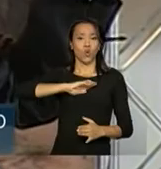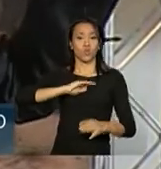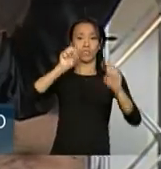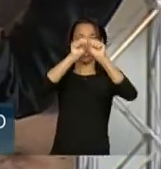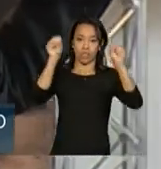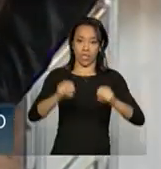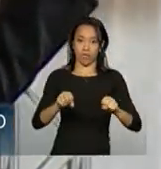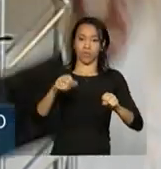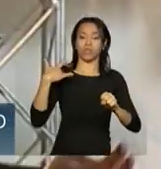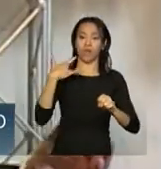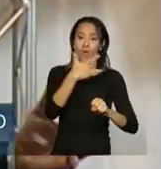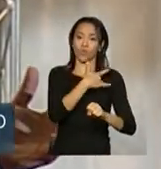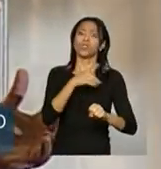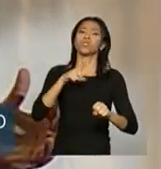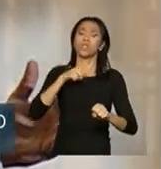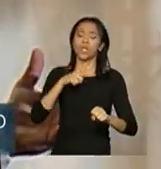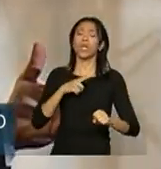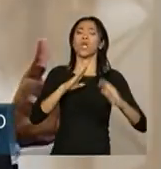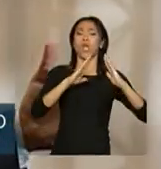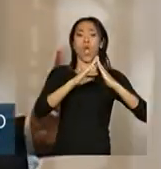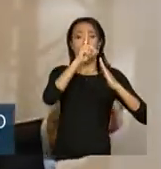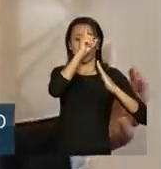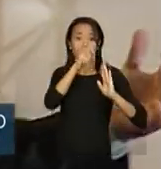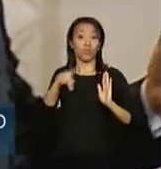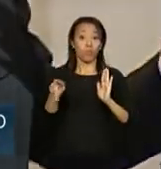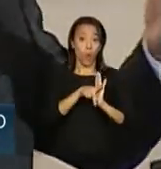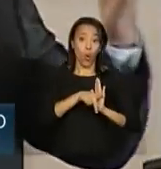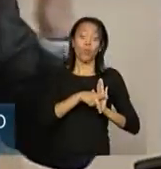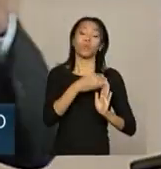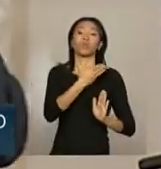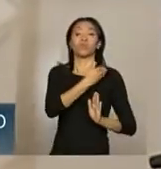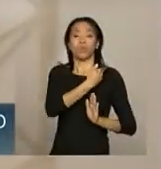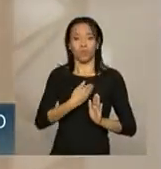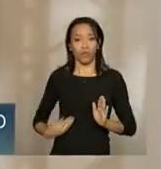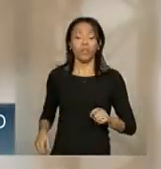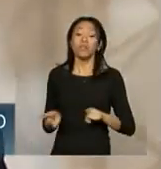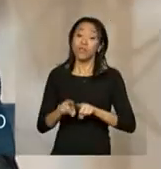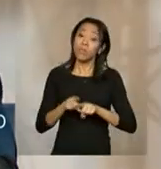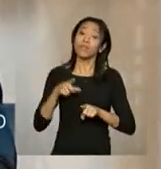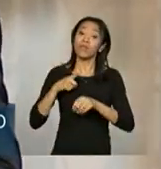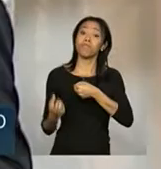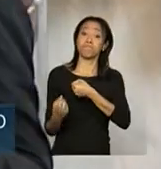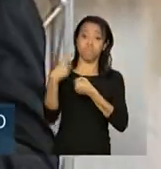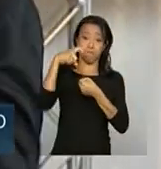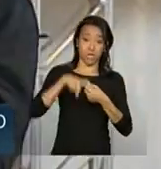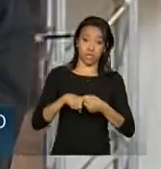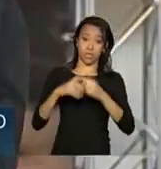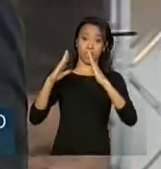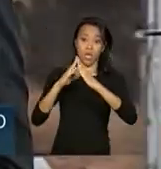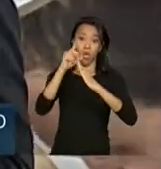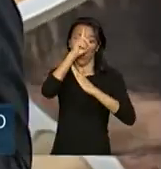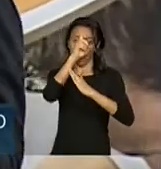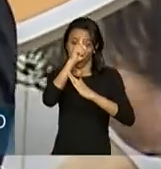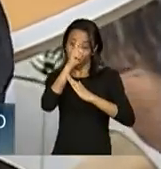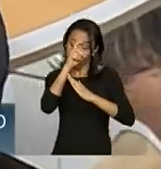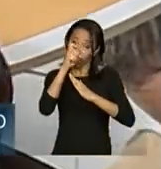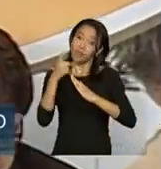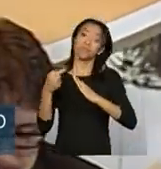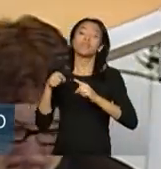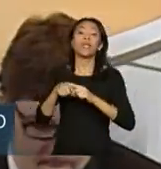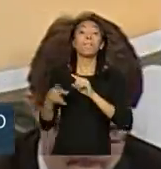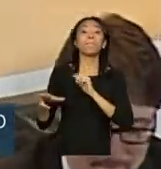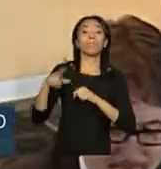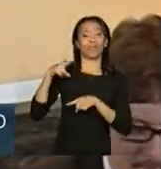hospitais próprios do Estado e tem parcerias com hospitais que são hospitais de Santas Casas, hospitais